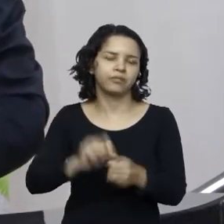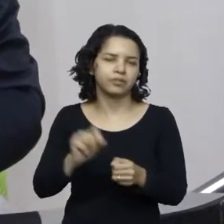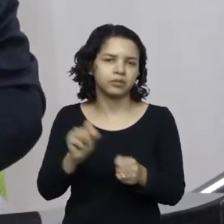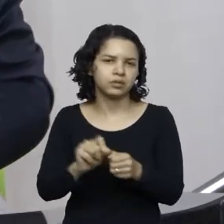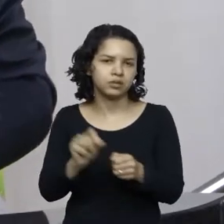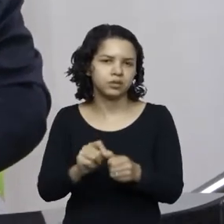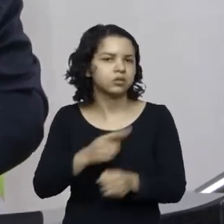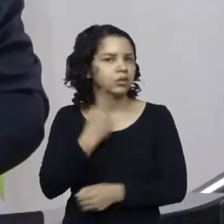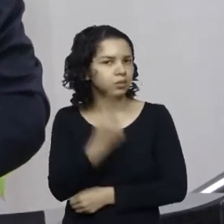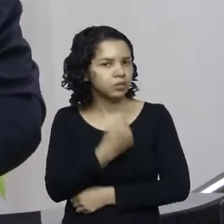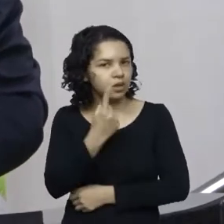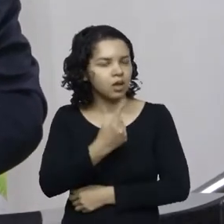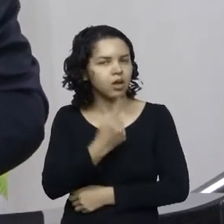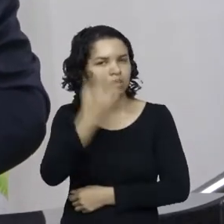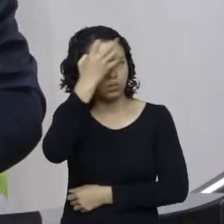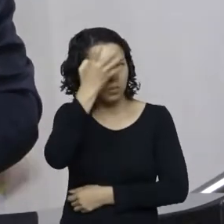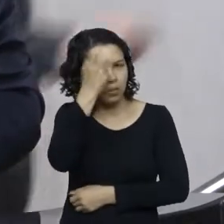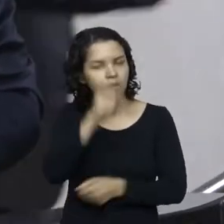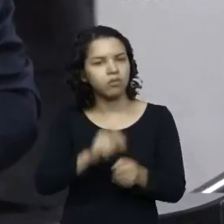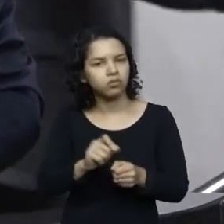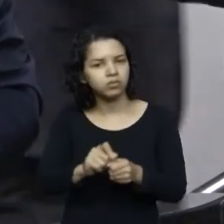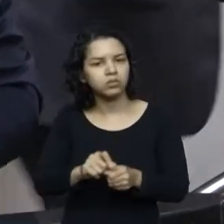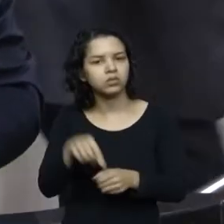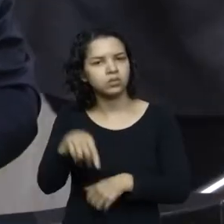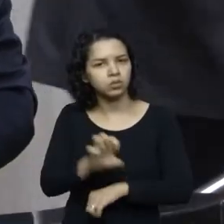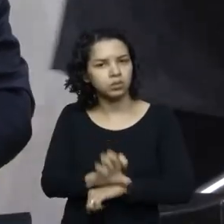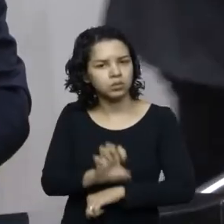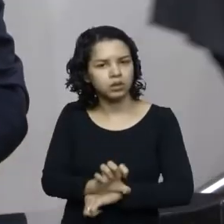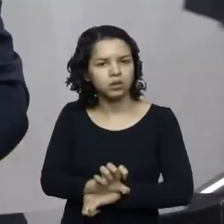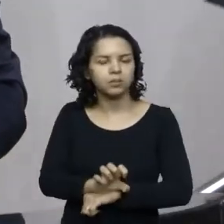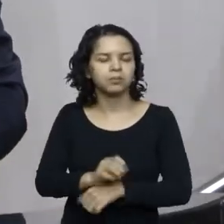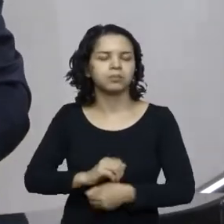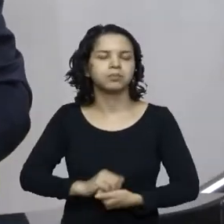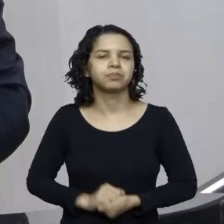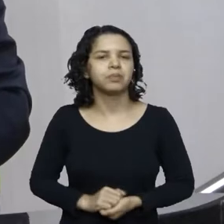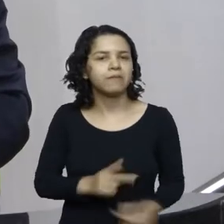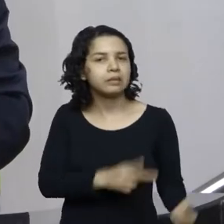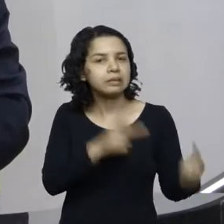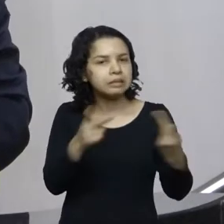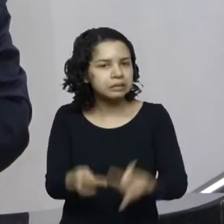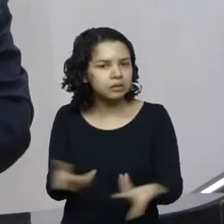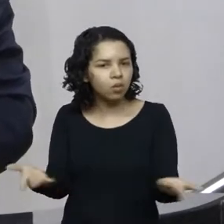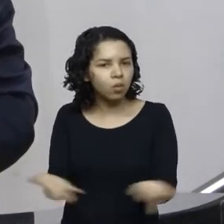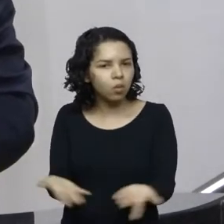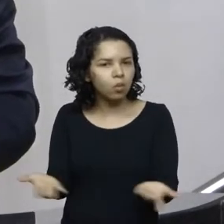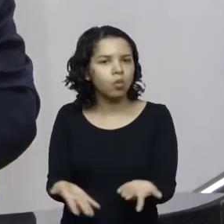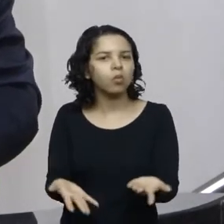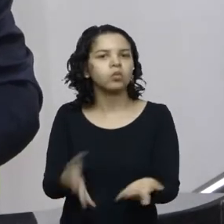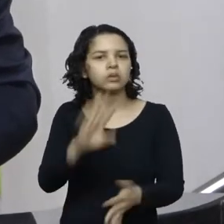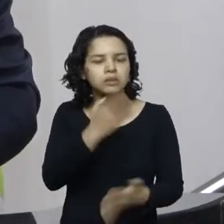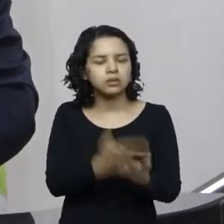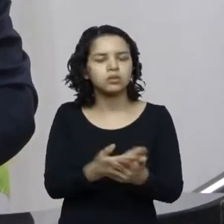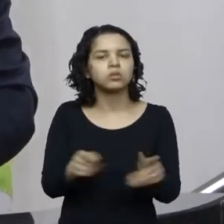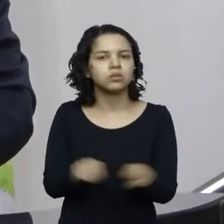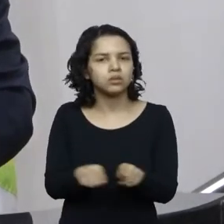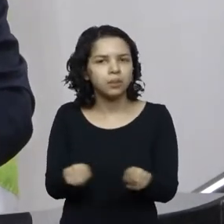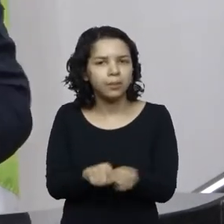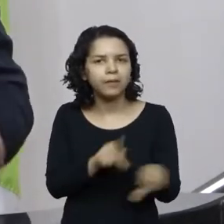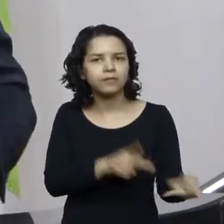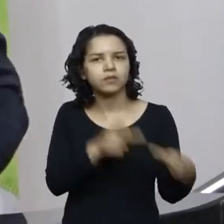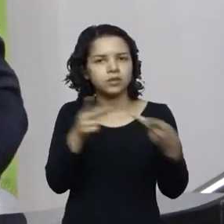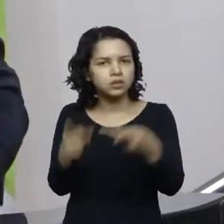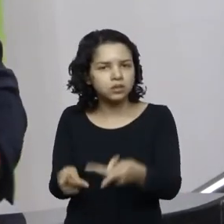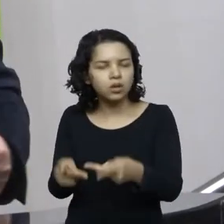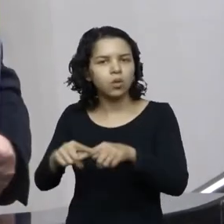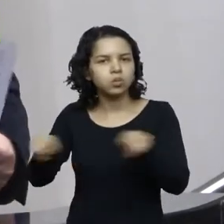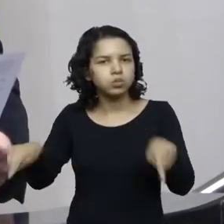deputados de maior, os vereadores e vereadoras mirins do nosso município, na visita que fizeram aqui hoje. Creio que também visitaram o gabinete de vossa